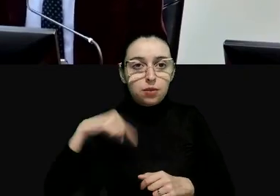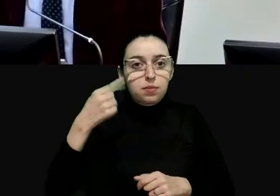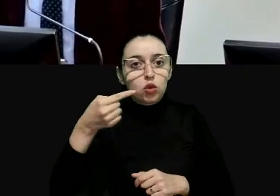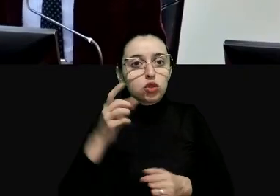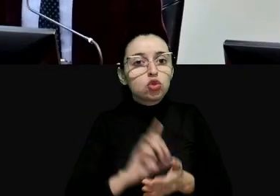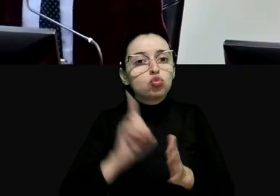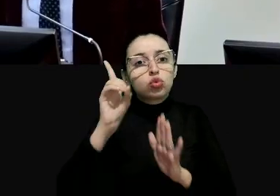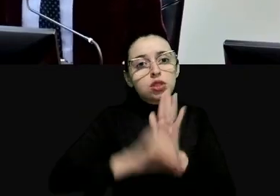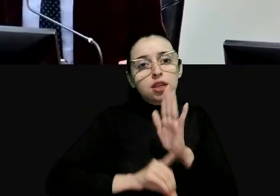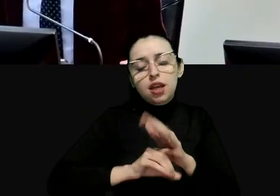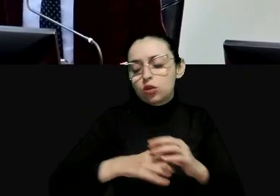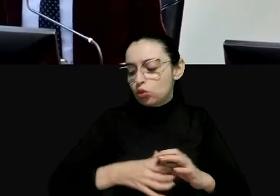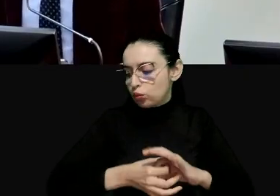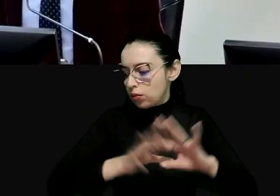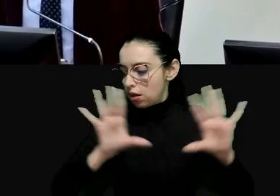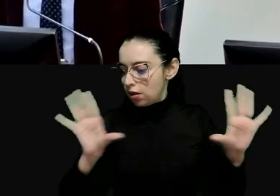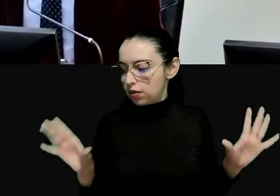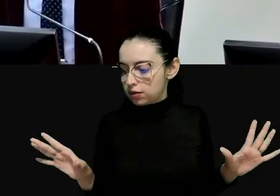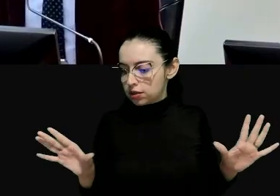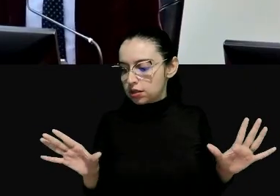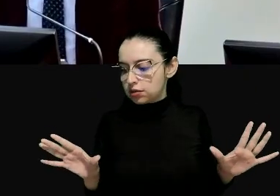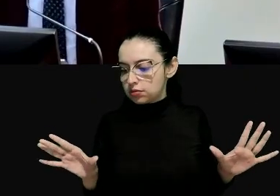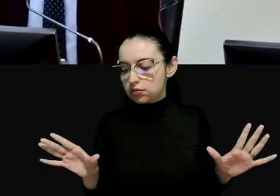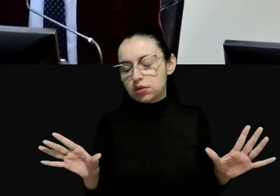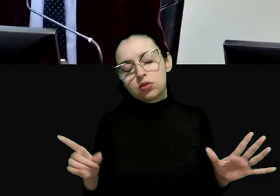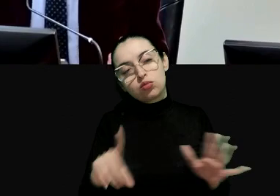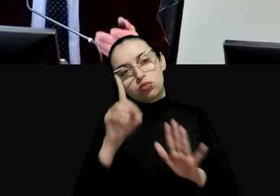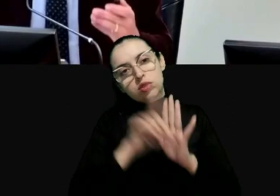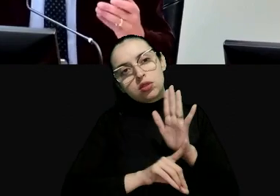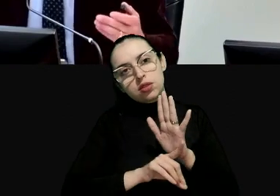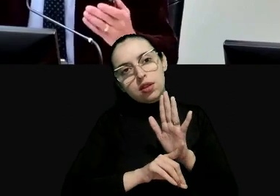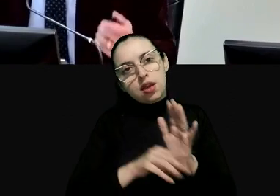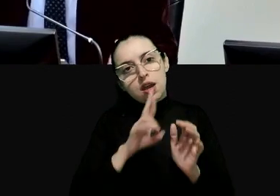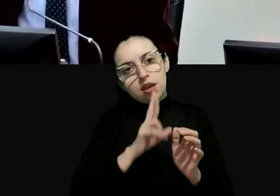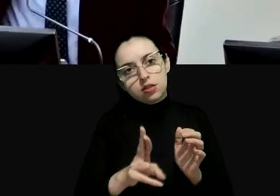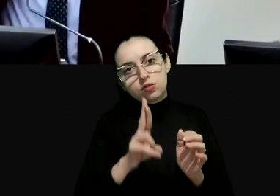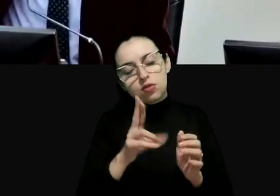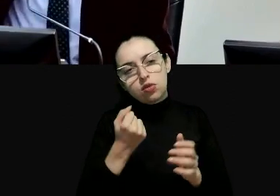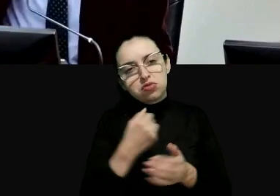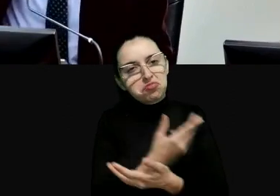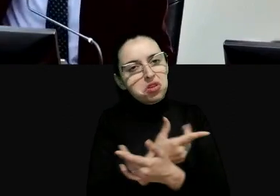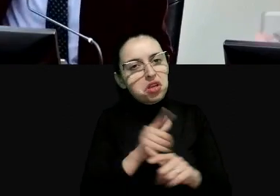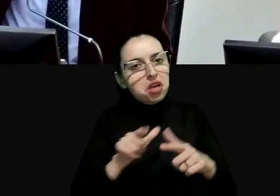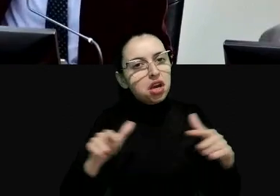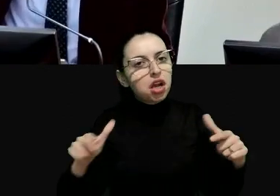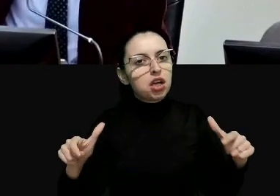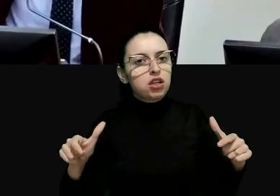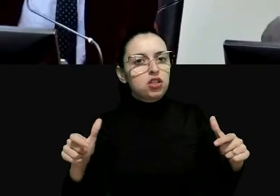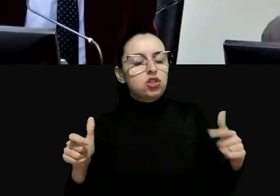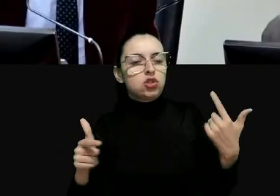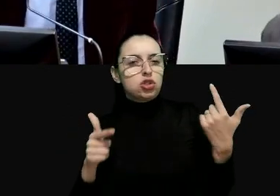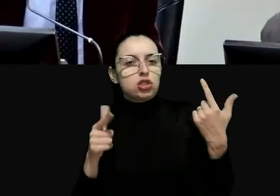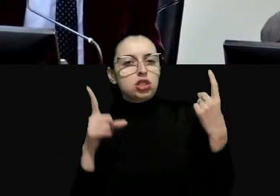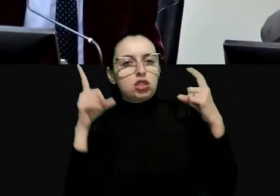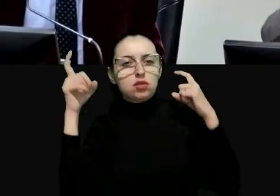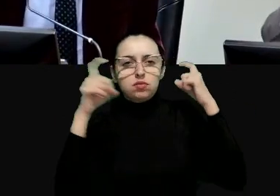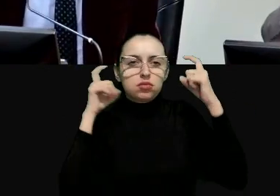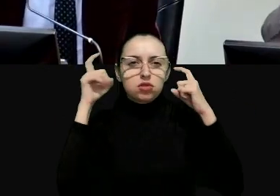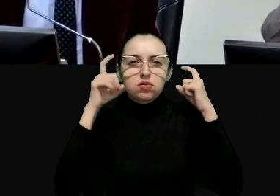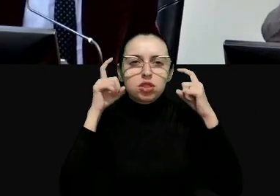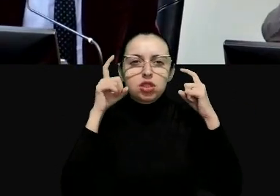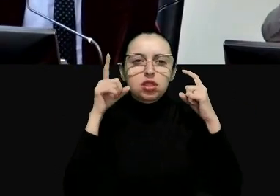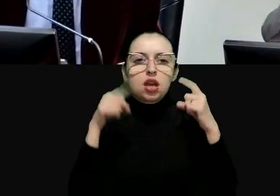depois há um direito responsivo e o direito responsivo é um direito que responde aos grandes desafíos que há na